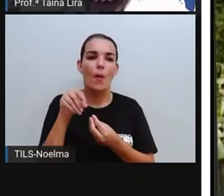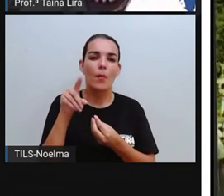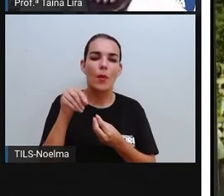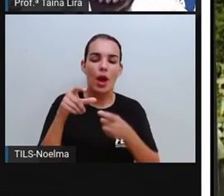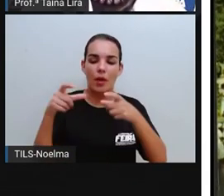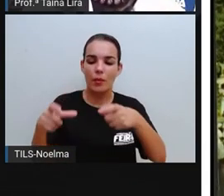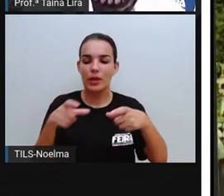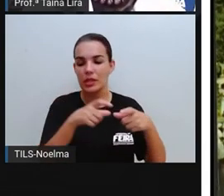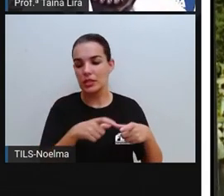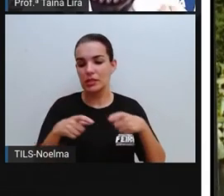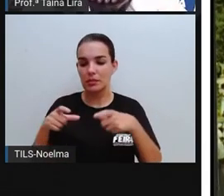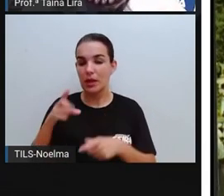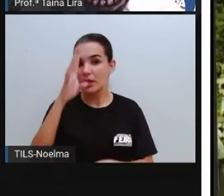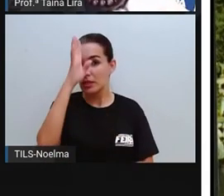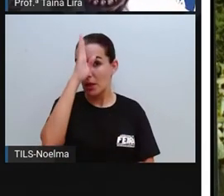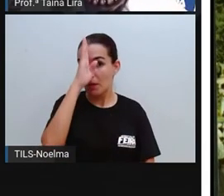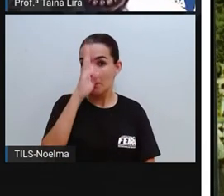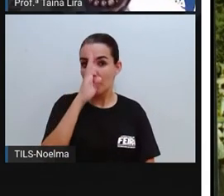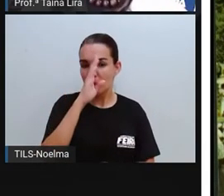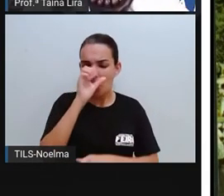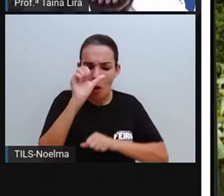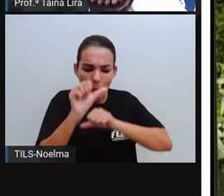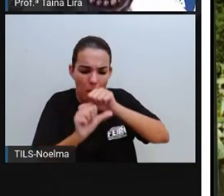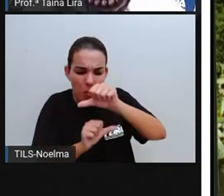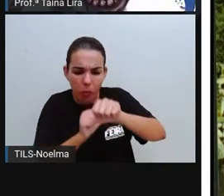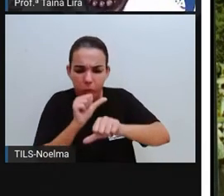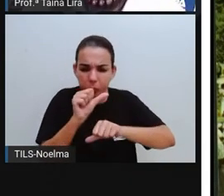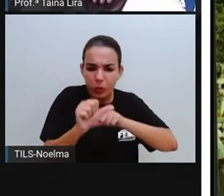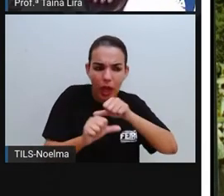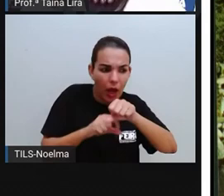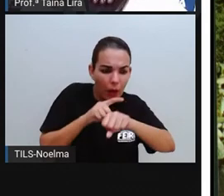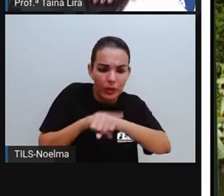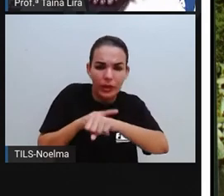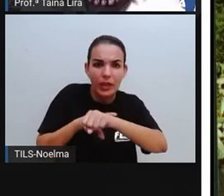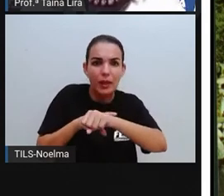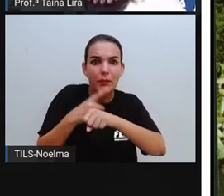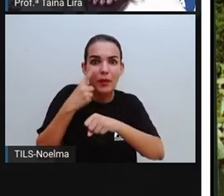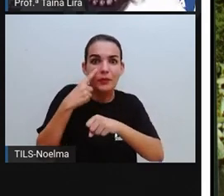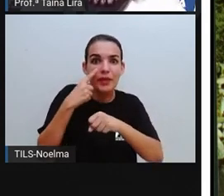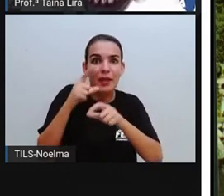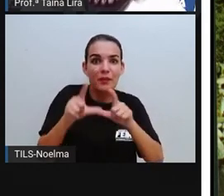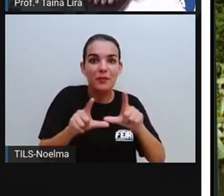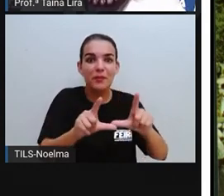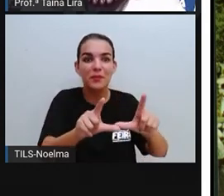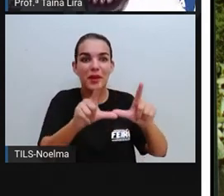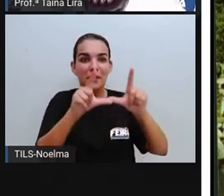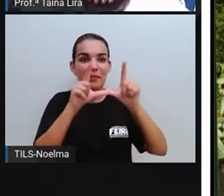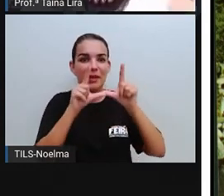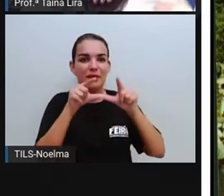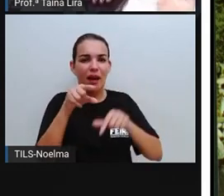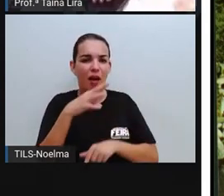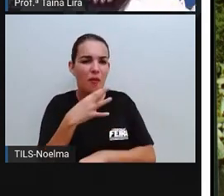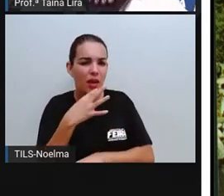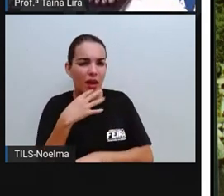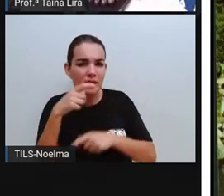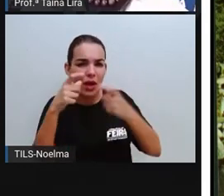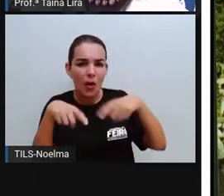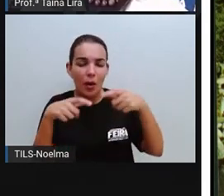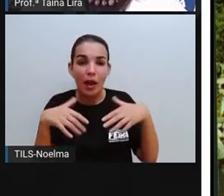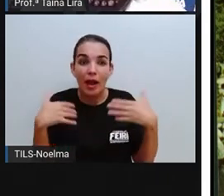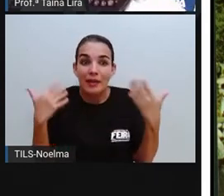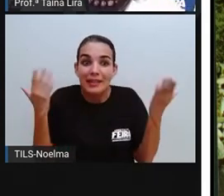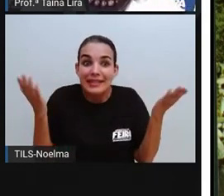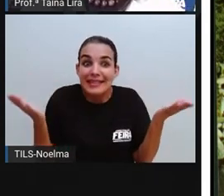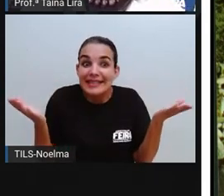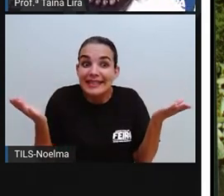públicos mudam ao longo do tempo. Então, a pró trouxe uma imagem aqui. Será que o segundo ano reconhece, Noelma?